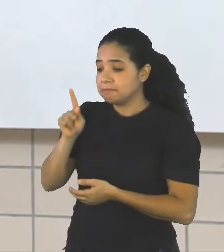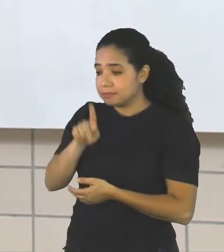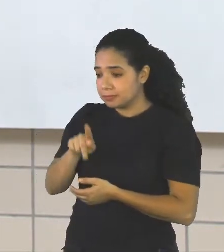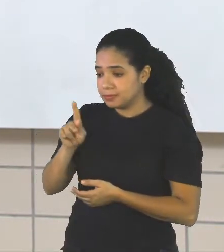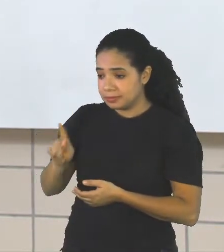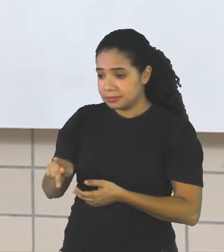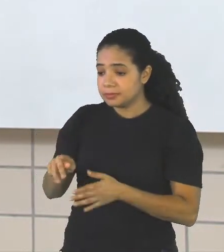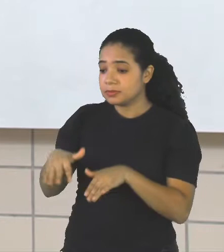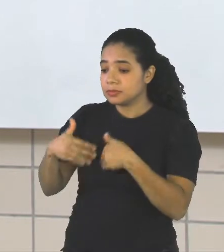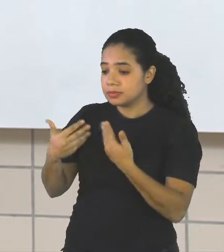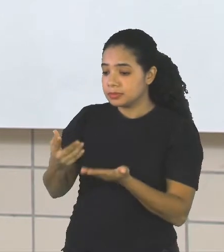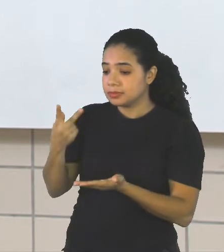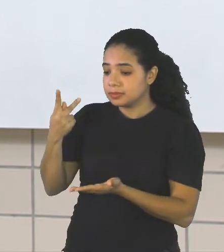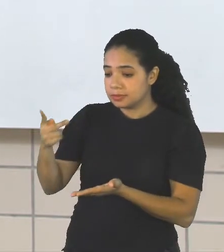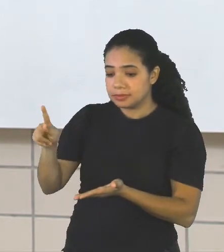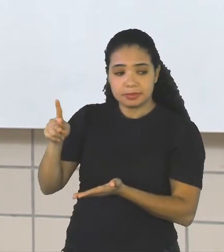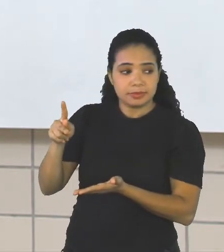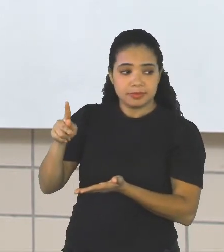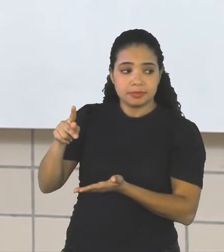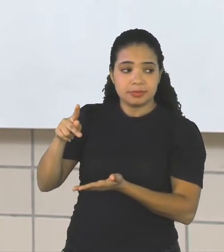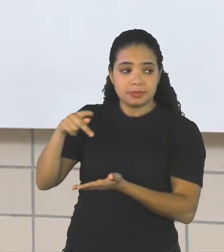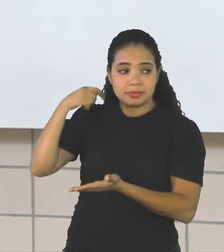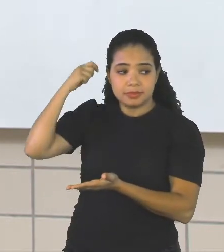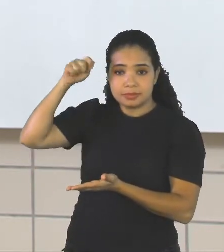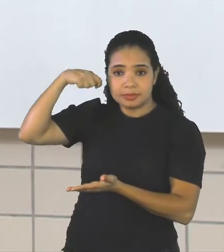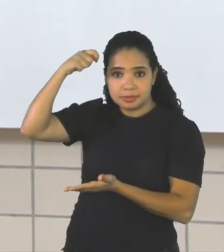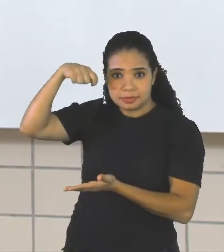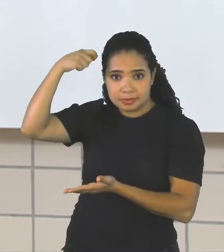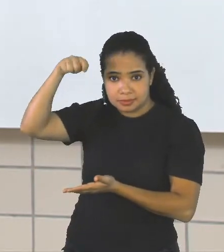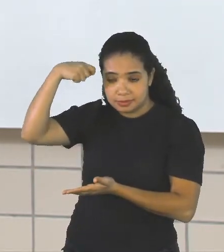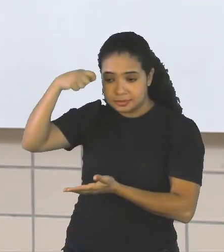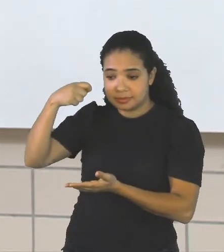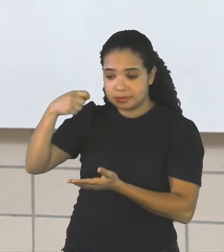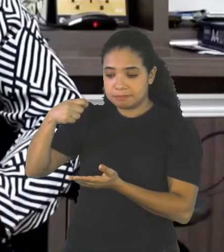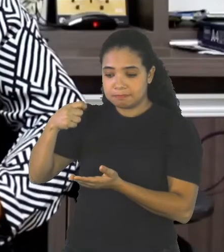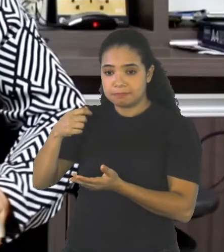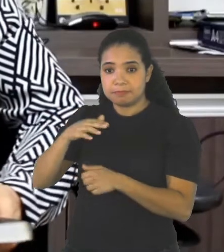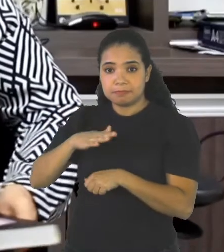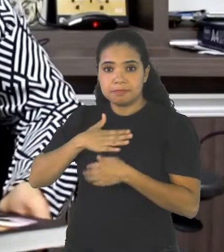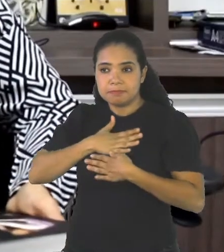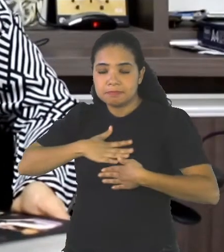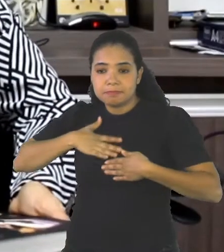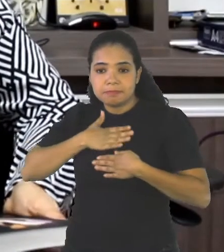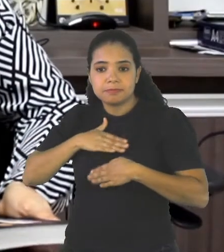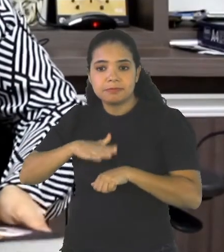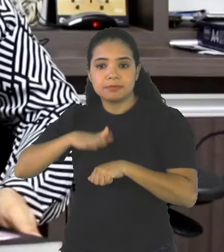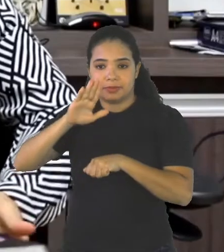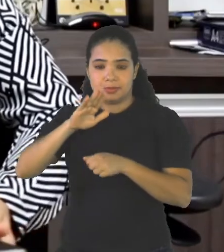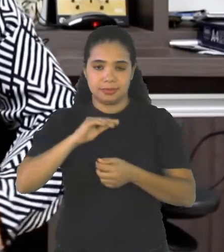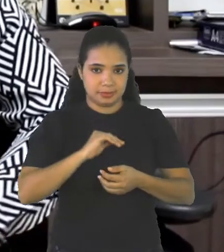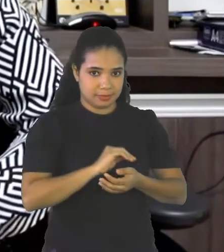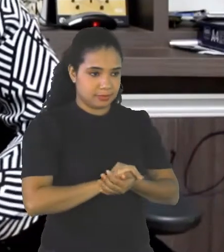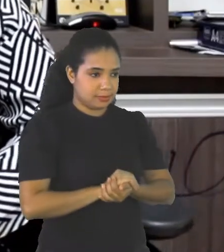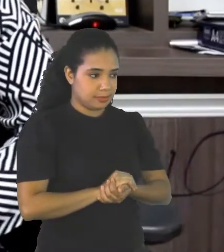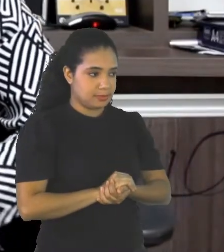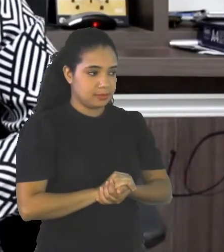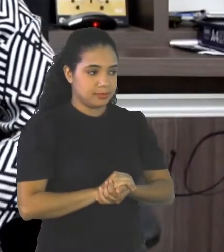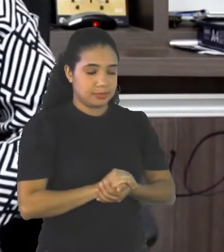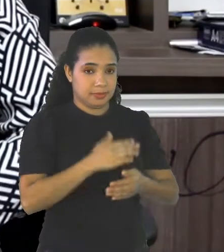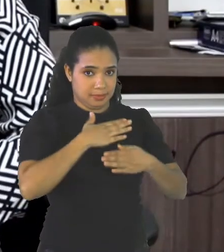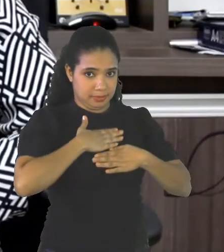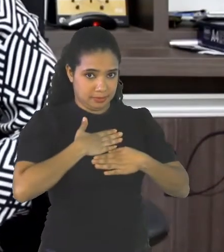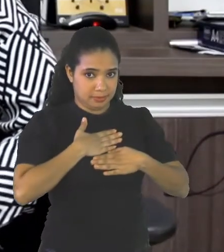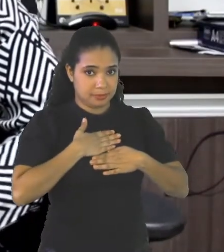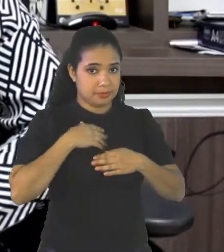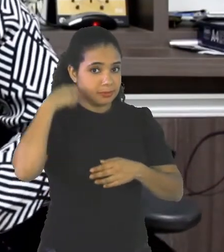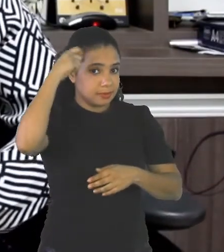Favorite Artist When you Were A charge My Favorite Artist Was a Singer A